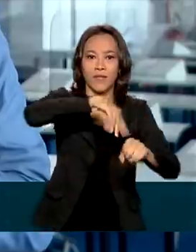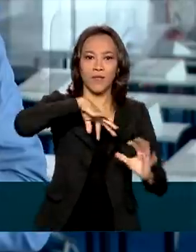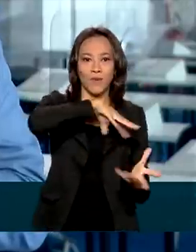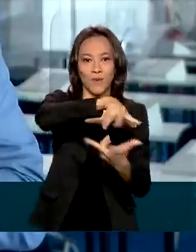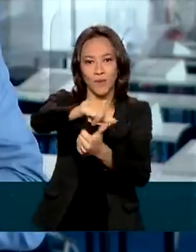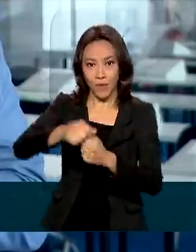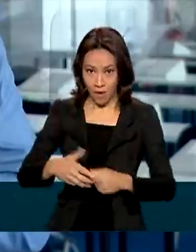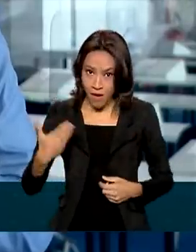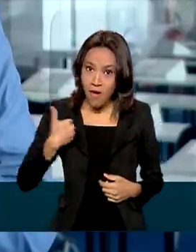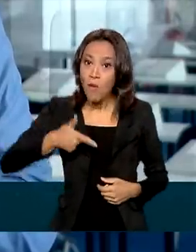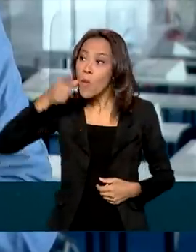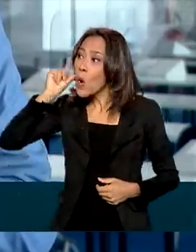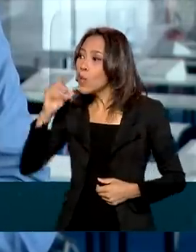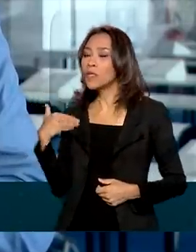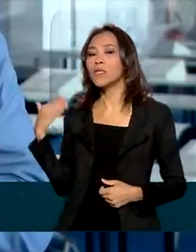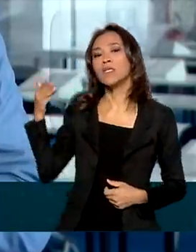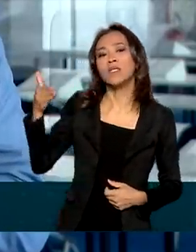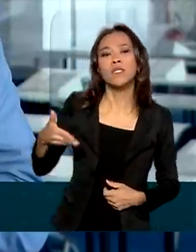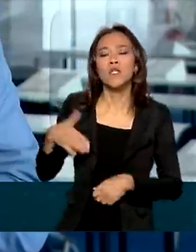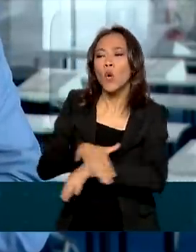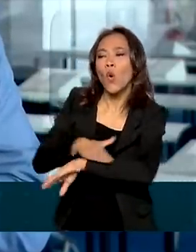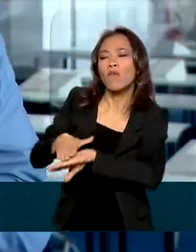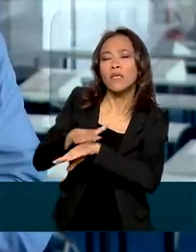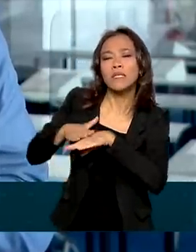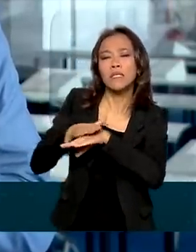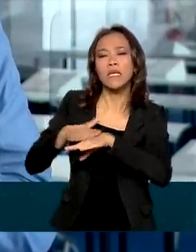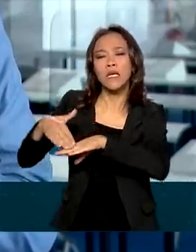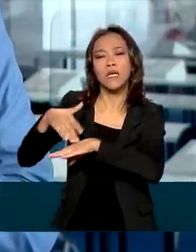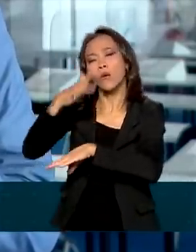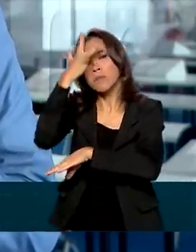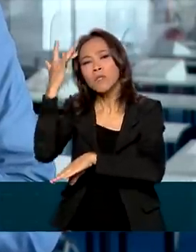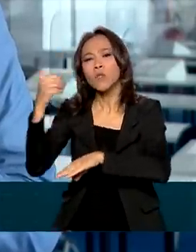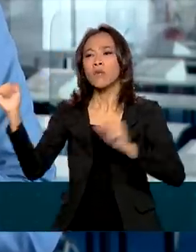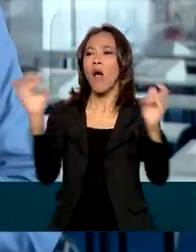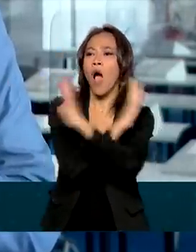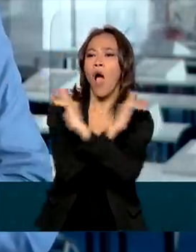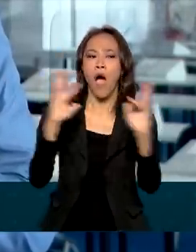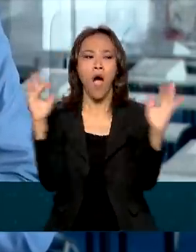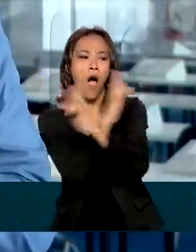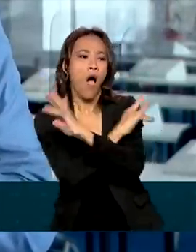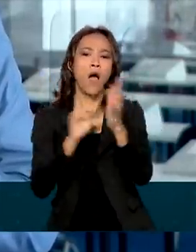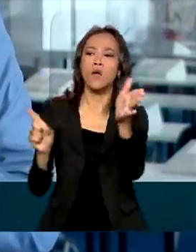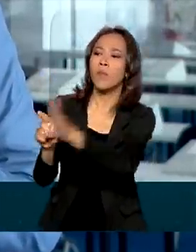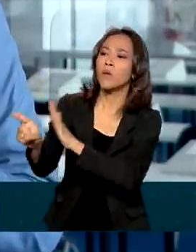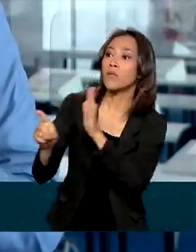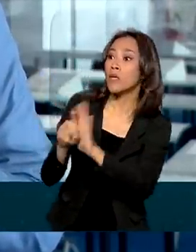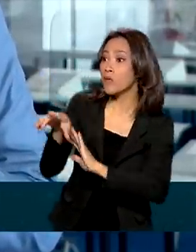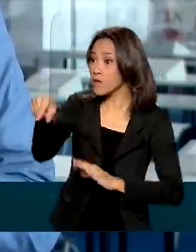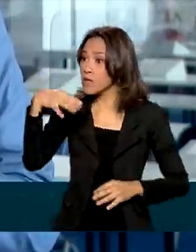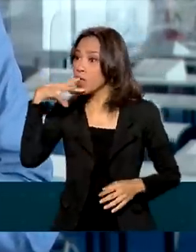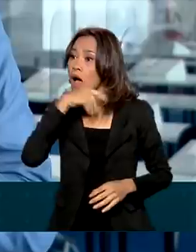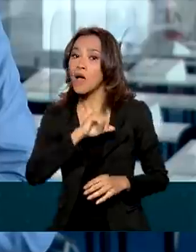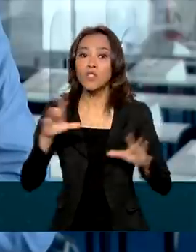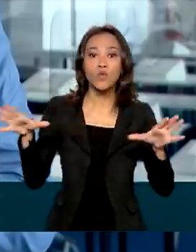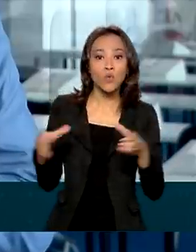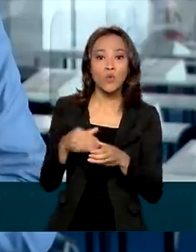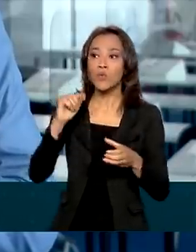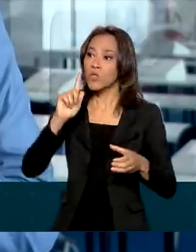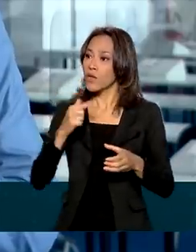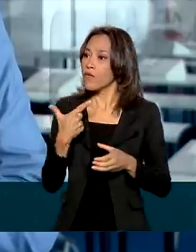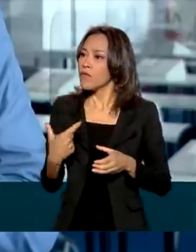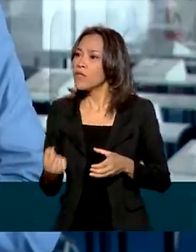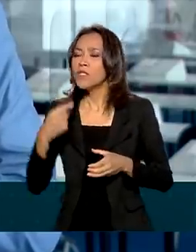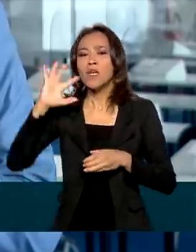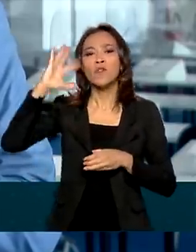Eu conversei com pessoas ontem aqui pelas ruas de Roma e a grande preocupação delas, o que elas acham que o G20 deve deliberar realmente,